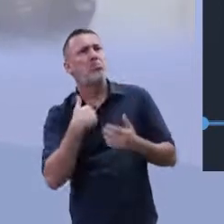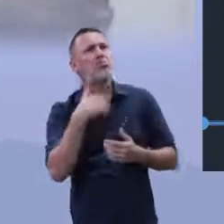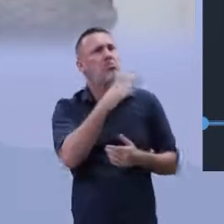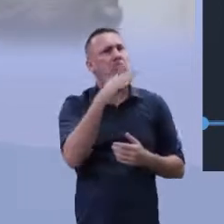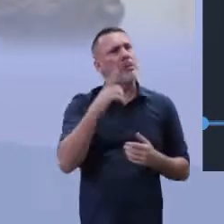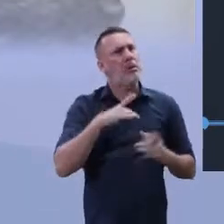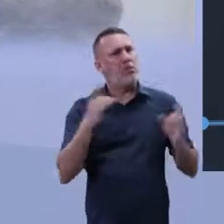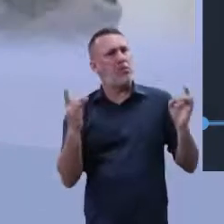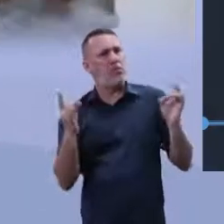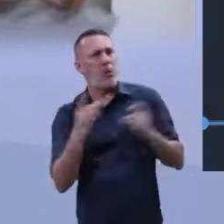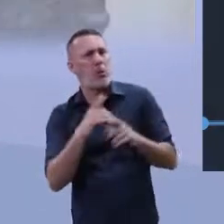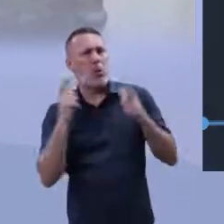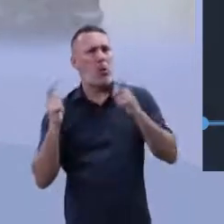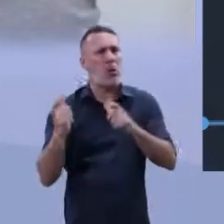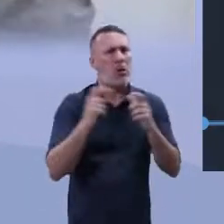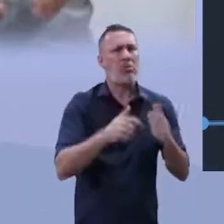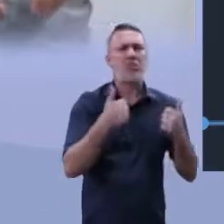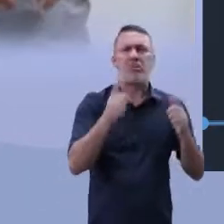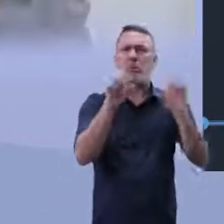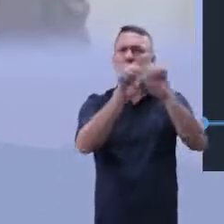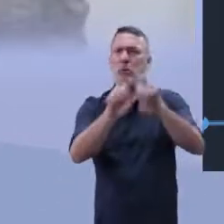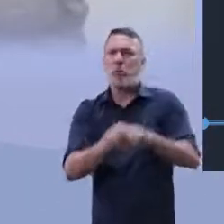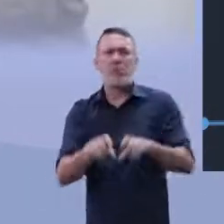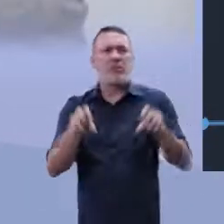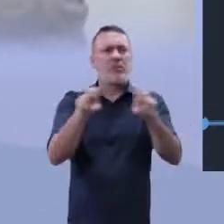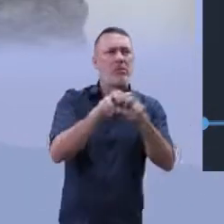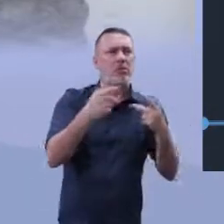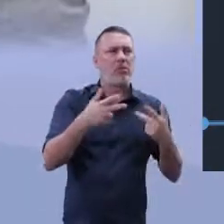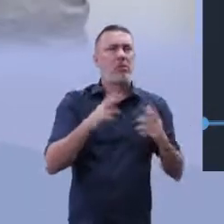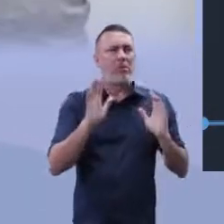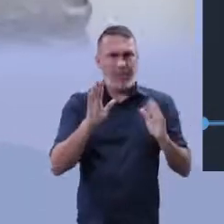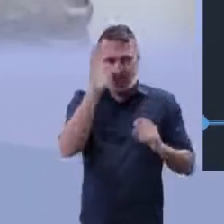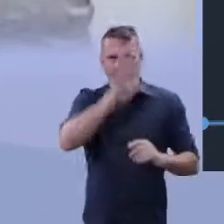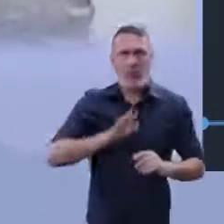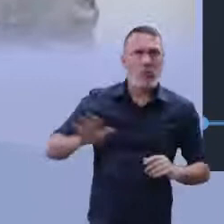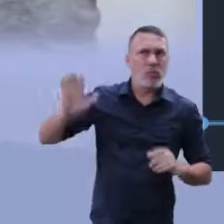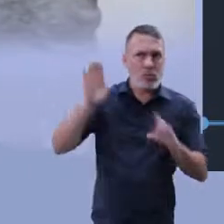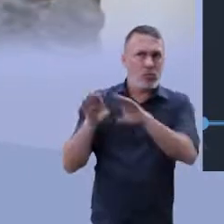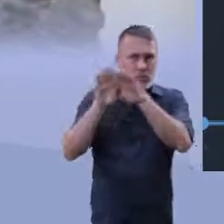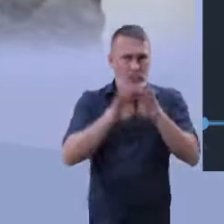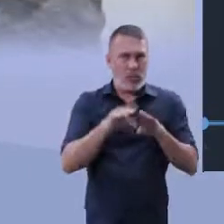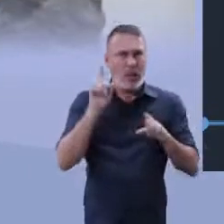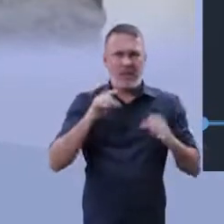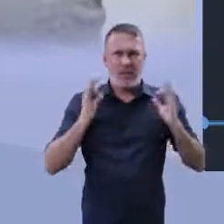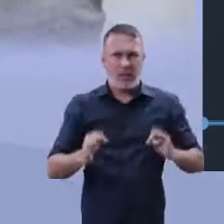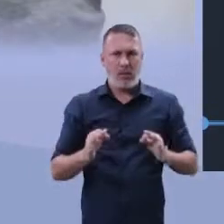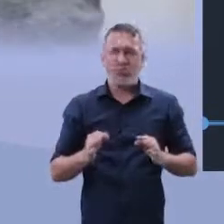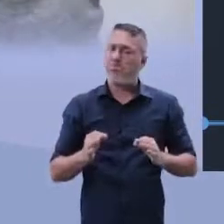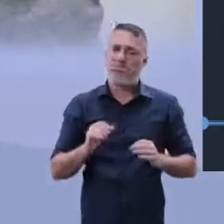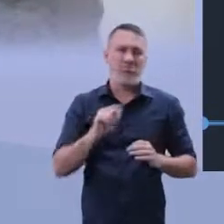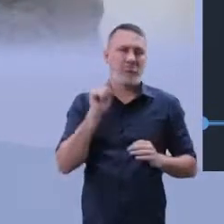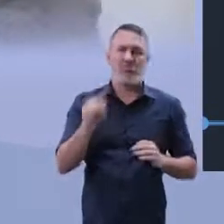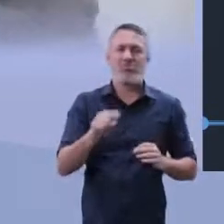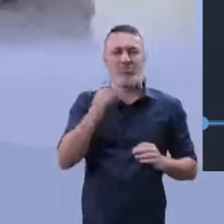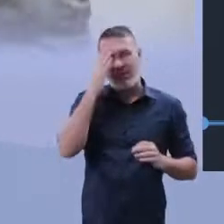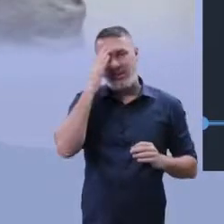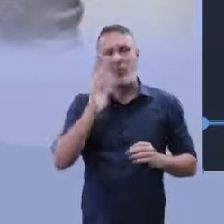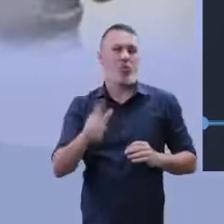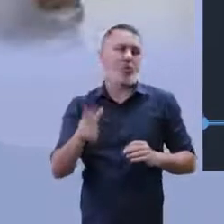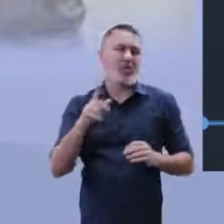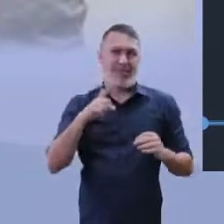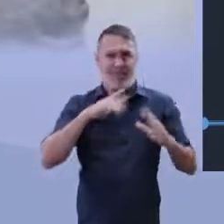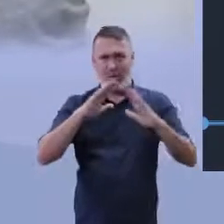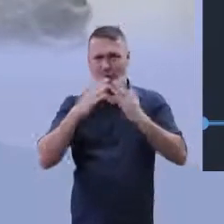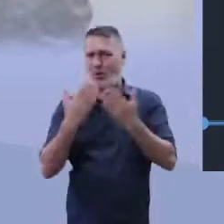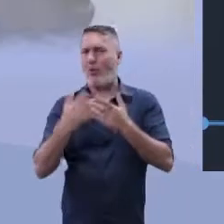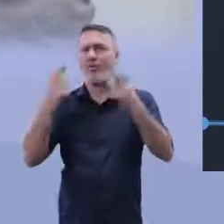estudei ou que eu já fui, tem, tem práticas esportivas. Beleza. Mas será que em todo o Brasil isso é comum? Não, não é comum. Deve